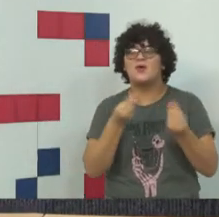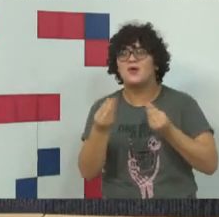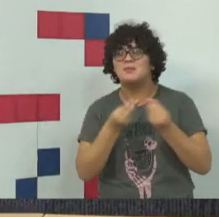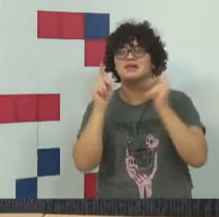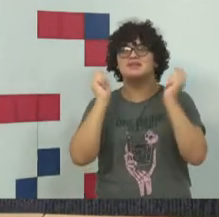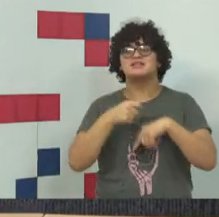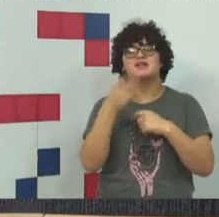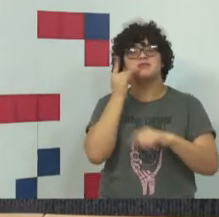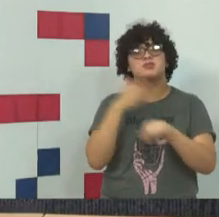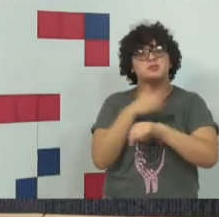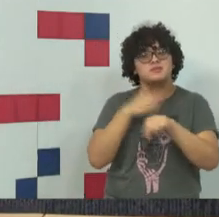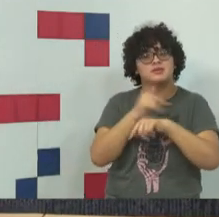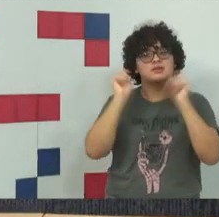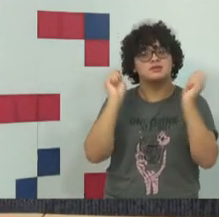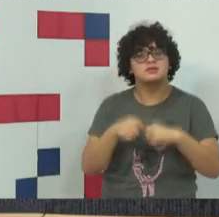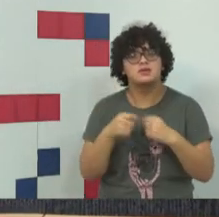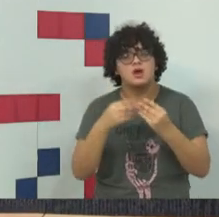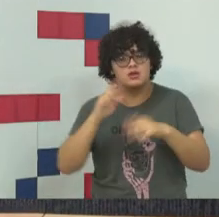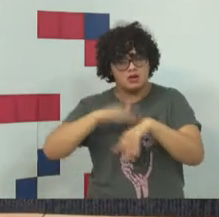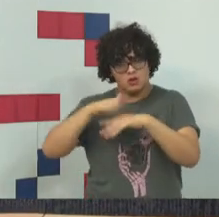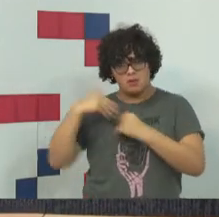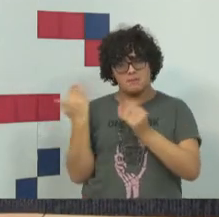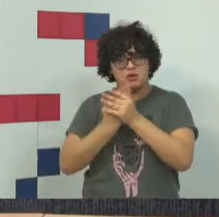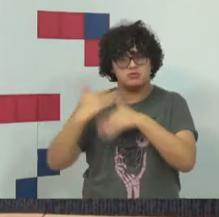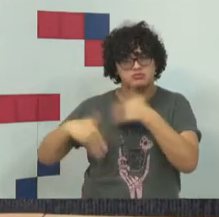tanto na parte material quanto na parte processual,